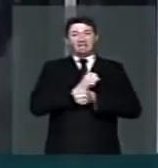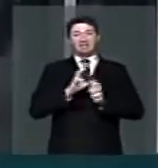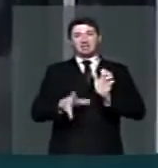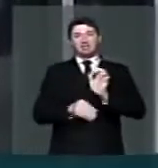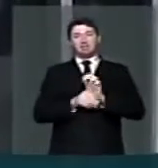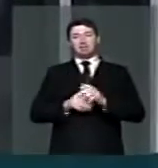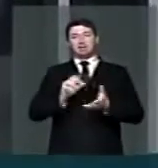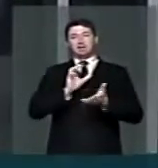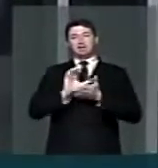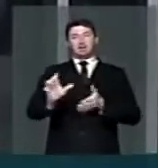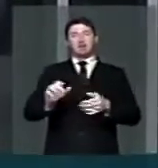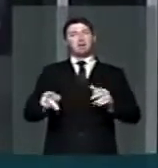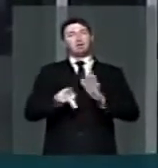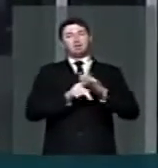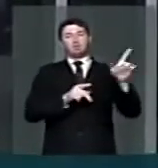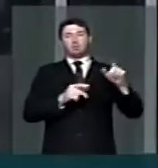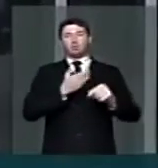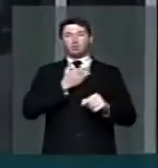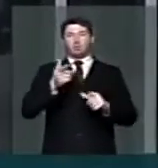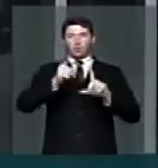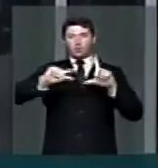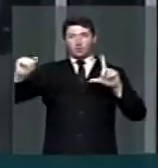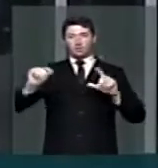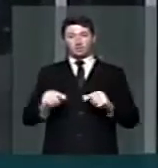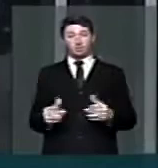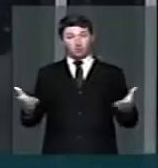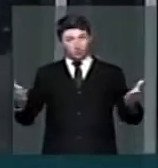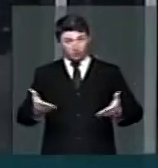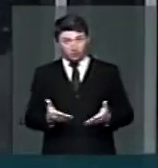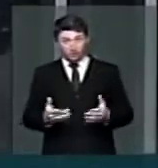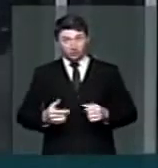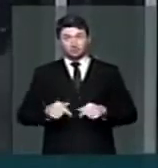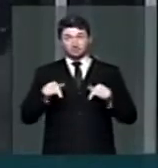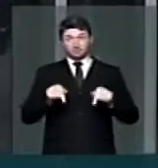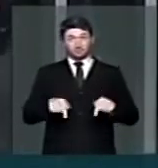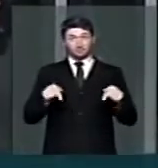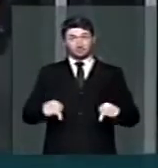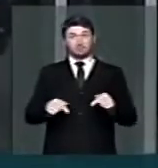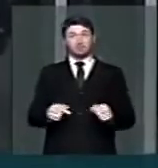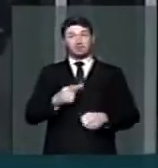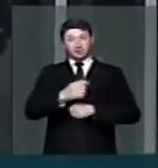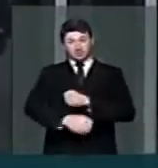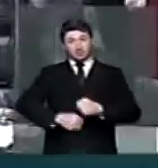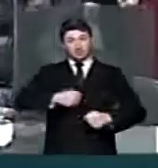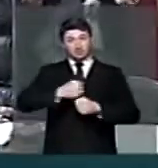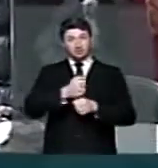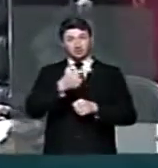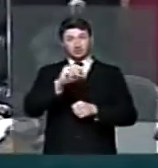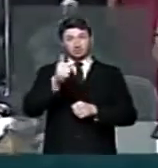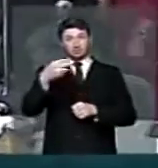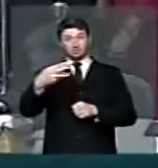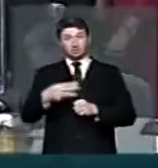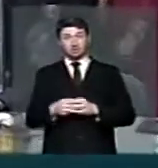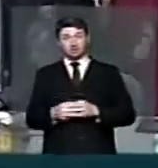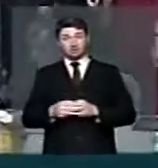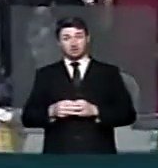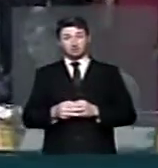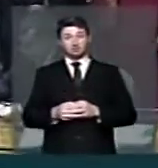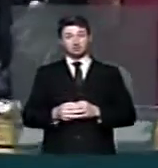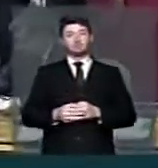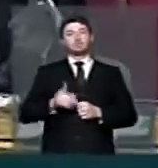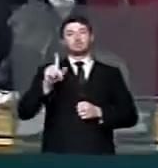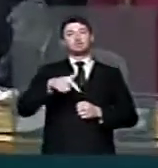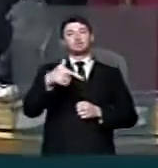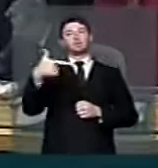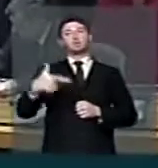emendas parlamentares. Hoje, o parlamento dá, nesse ano de 2013, o segundo